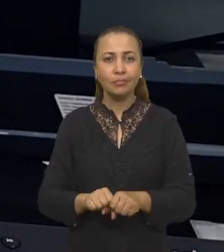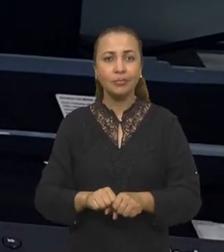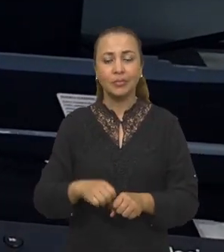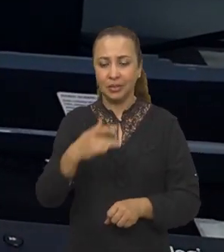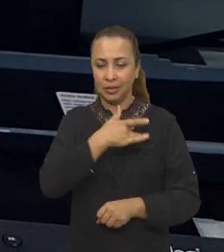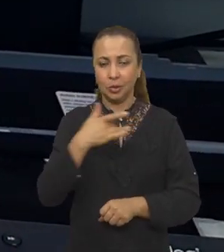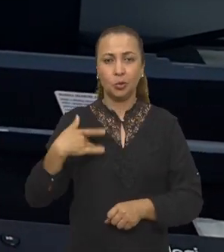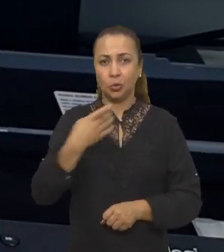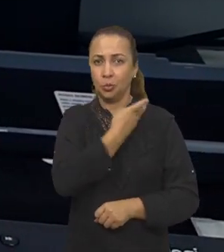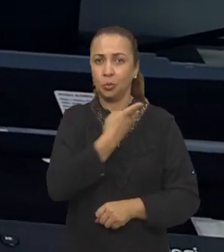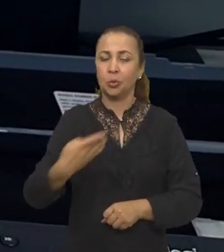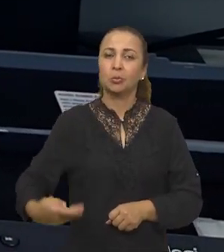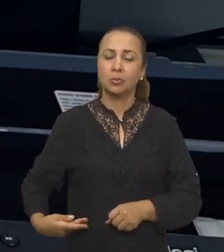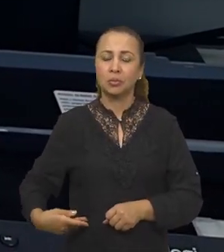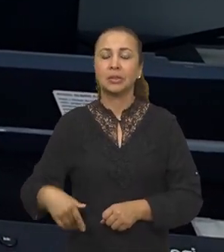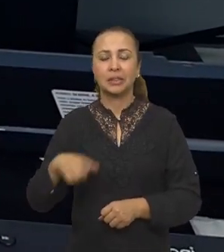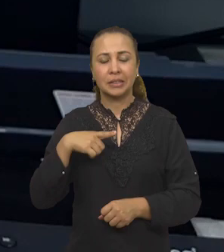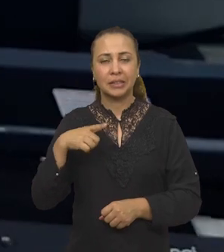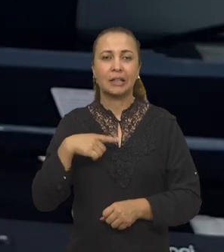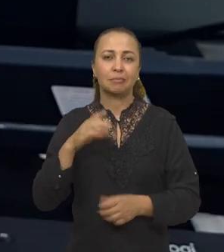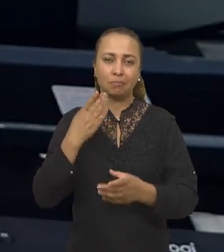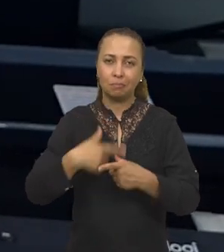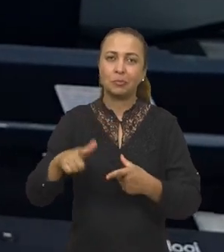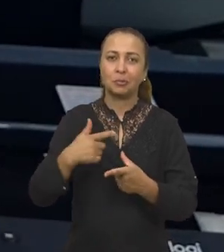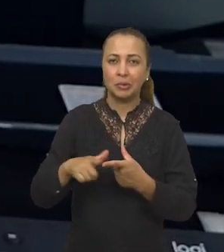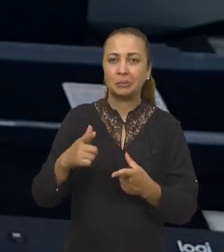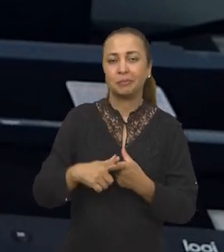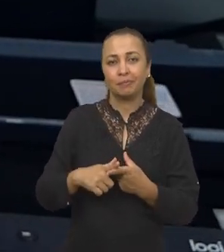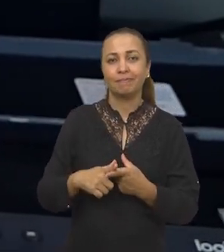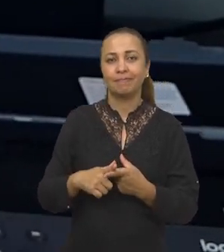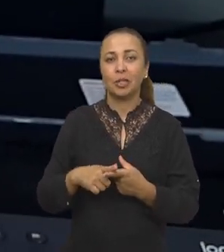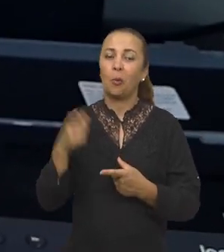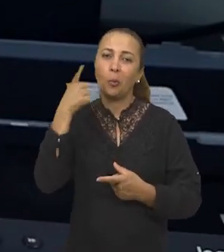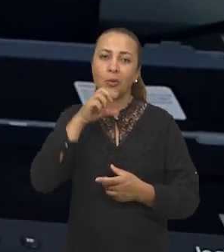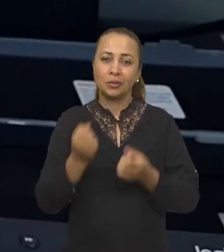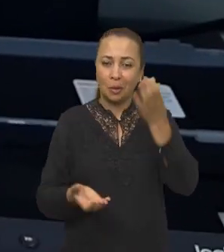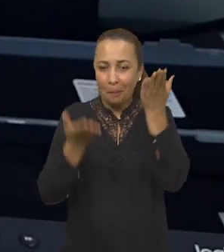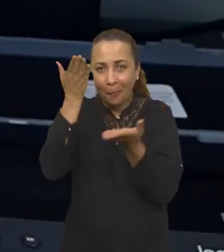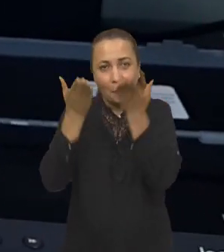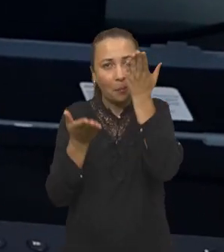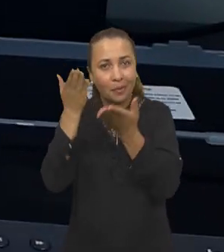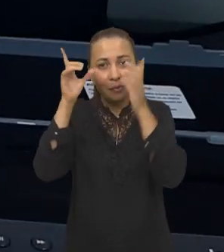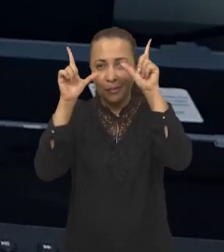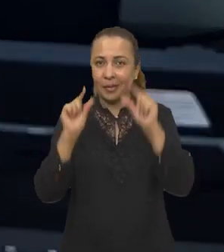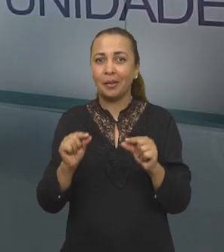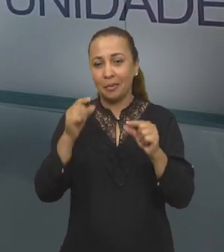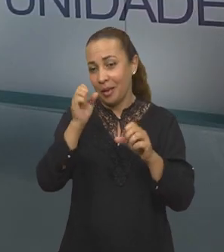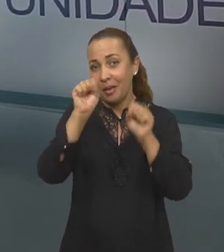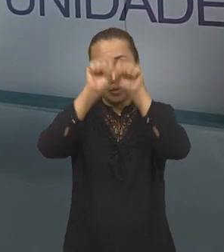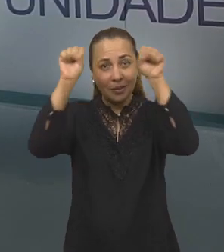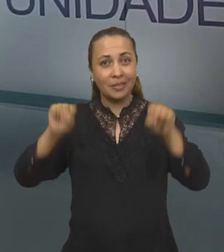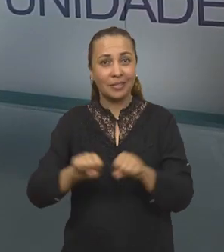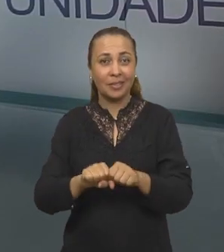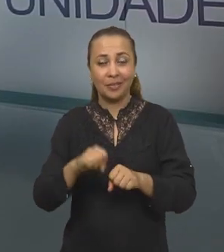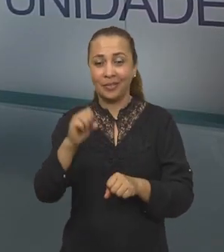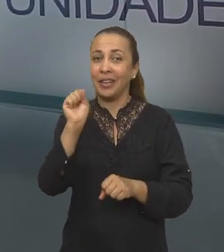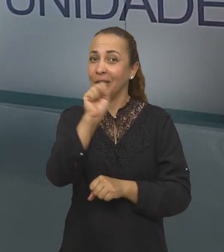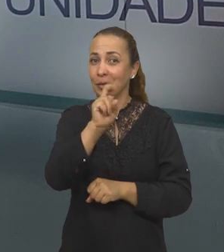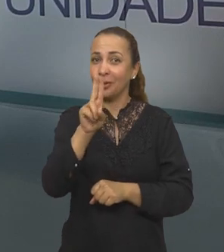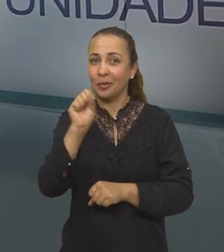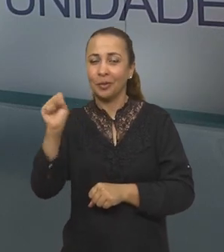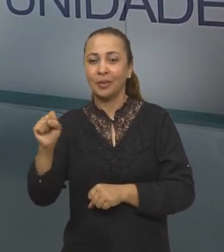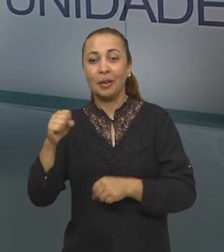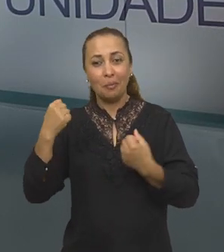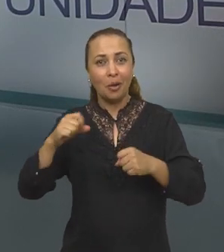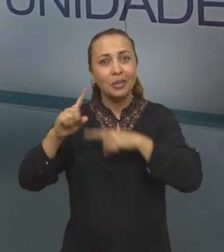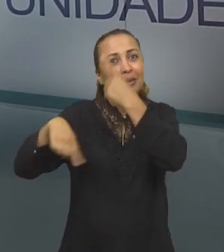é tão fragilizado e tão deficitado. Então, eu conseguindo essa economia para o sistema de saúde público, que eu posso extrapolar aqueles